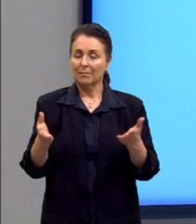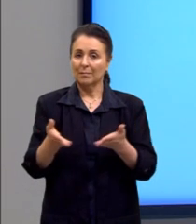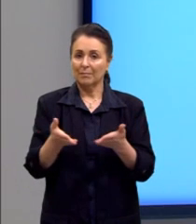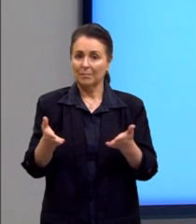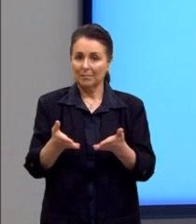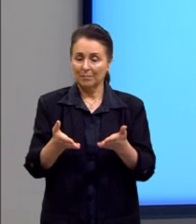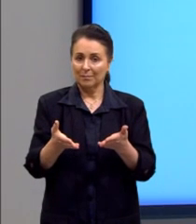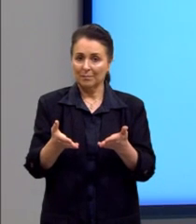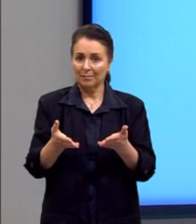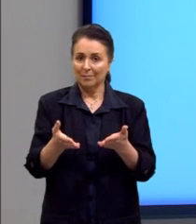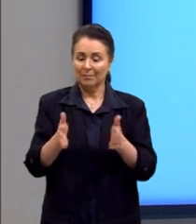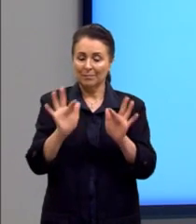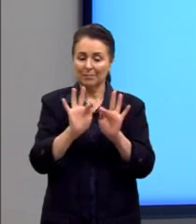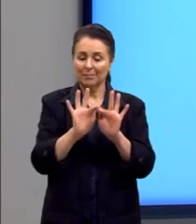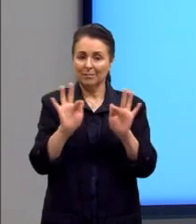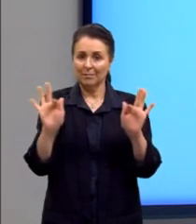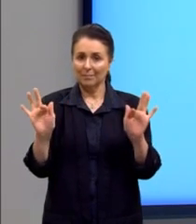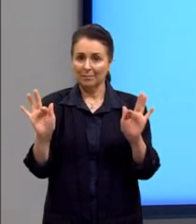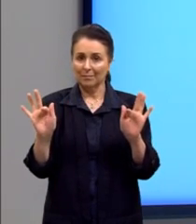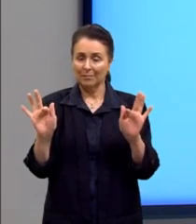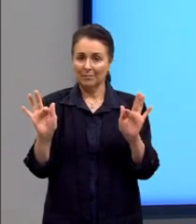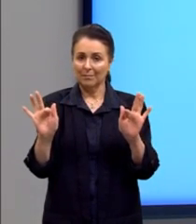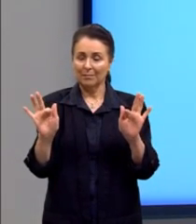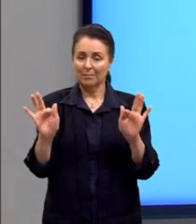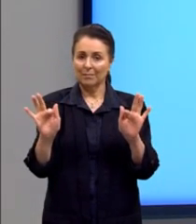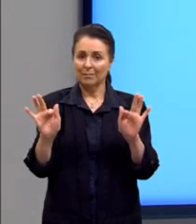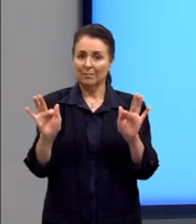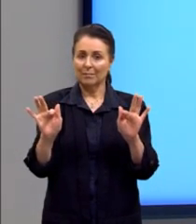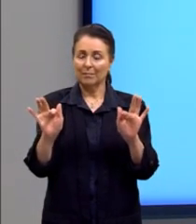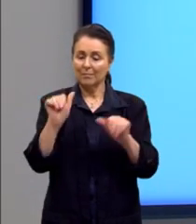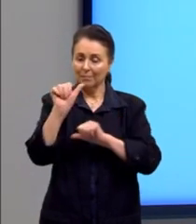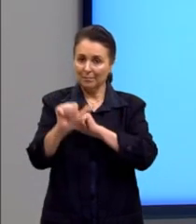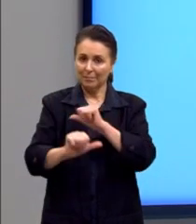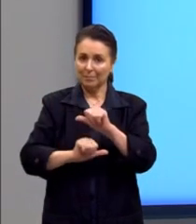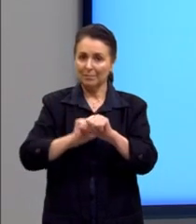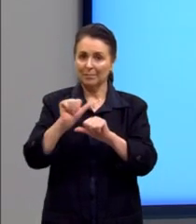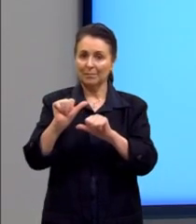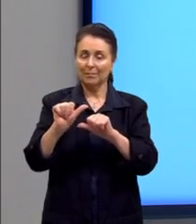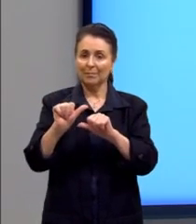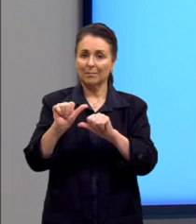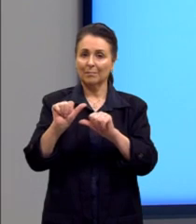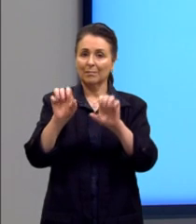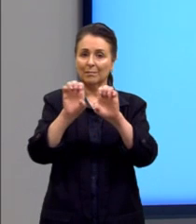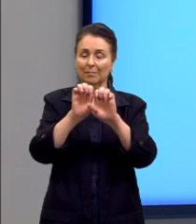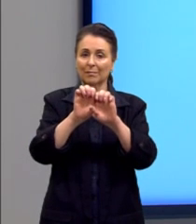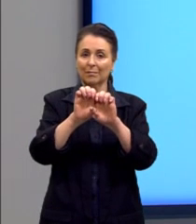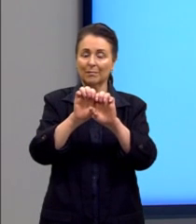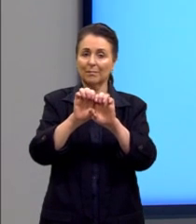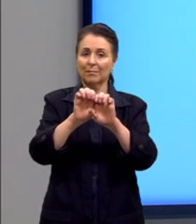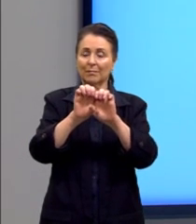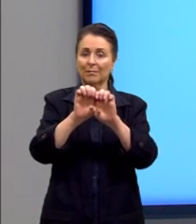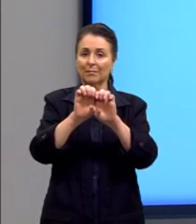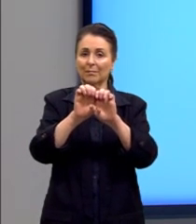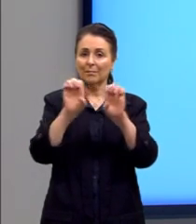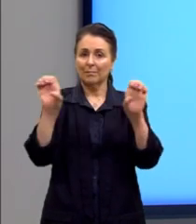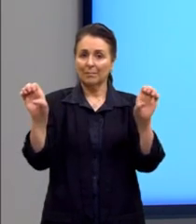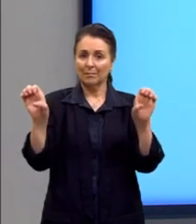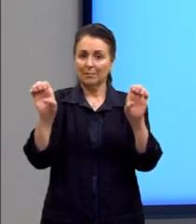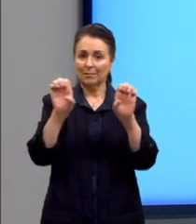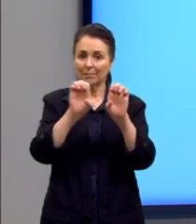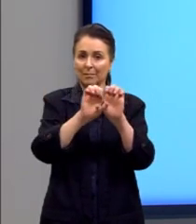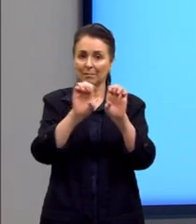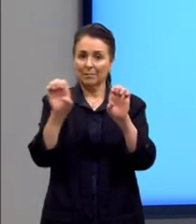a nossa função ali, né? E transformamos em uma equação ali. Nós temos uma